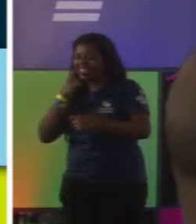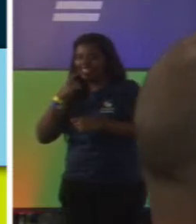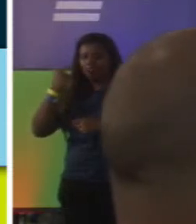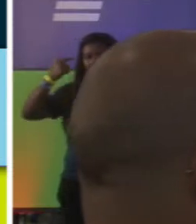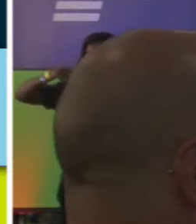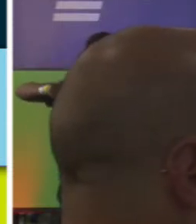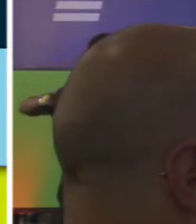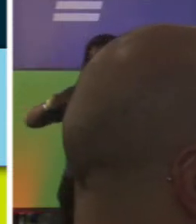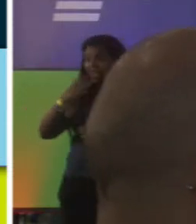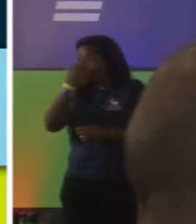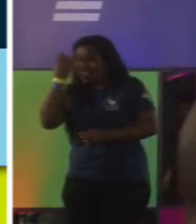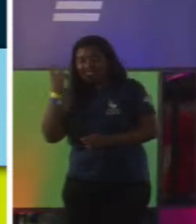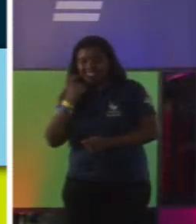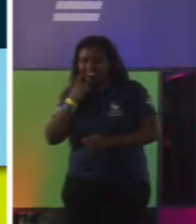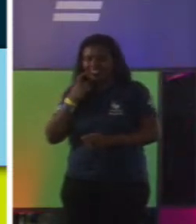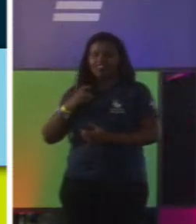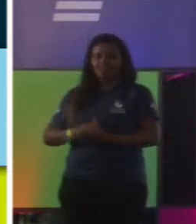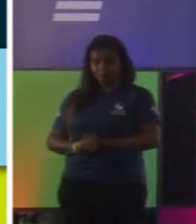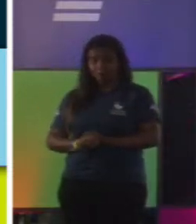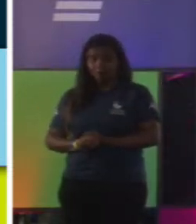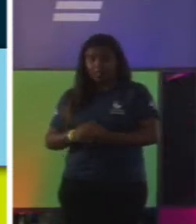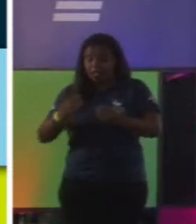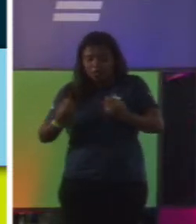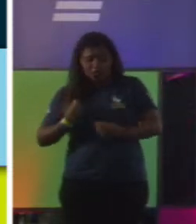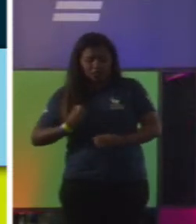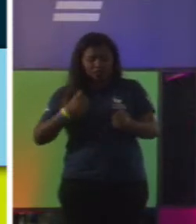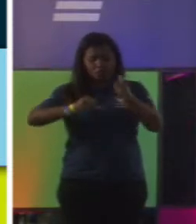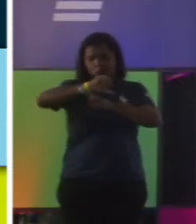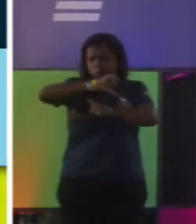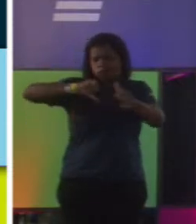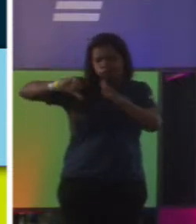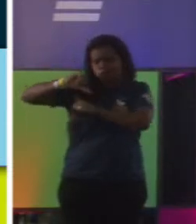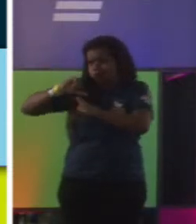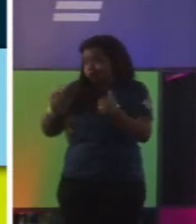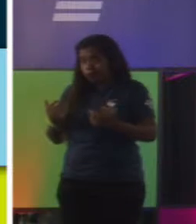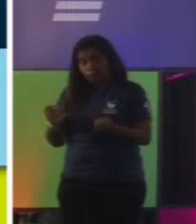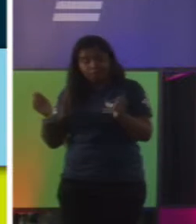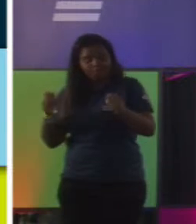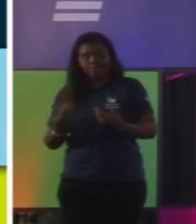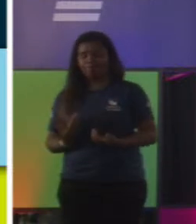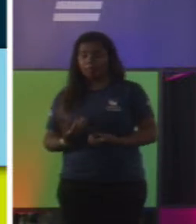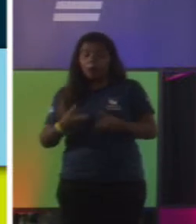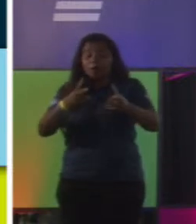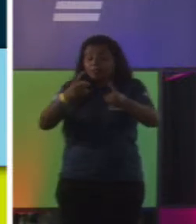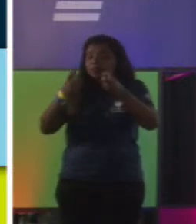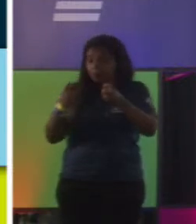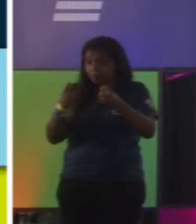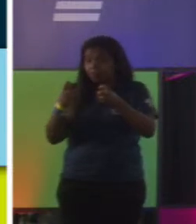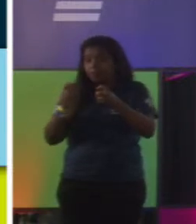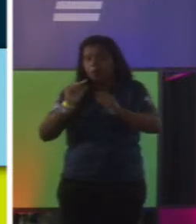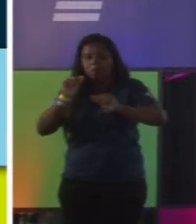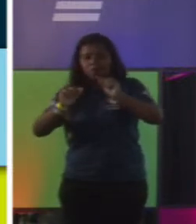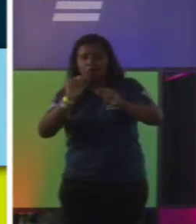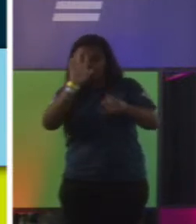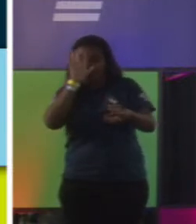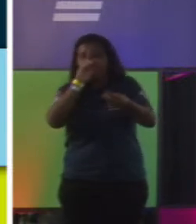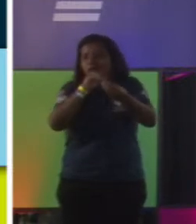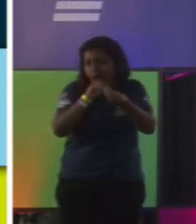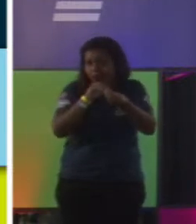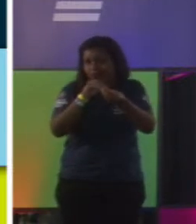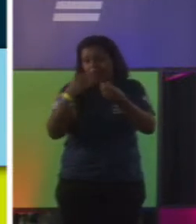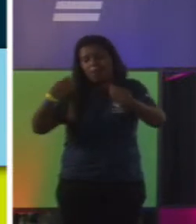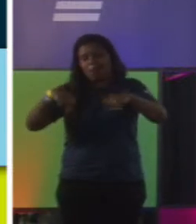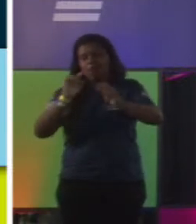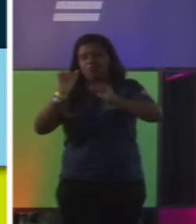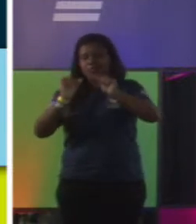para lá, entram outras coisas na sua agenda, a vida fica diferente mesmo. Quando você é percebido, você diz, pô, esse cara, no sistema dele, ele precisa